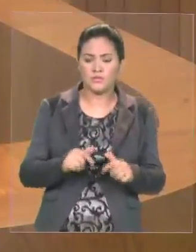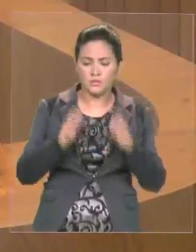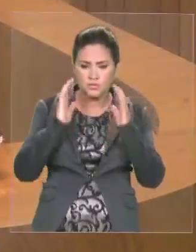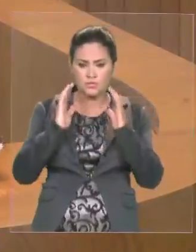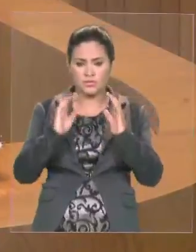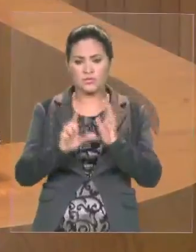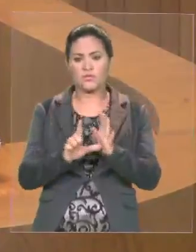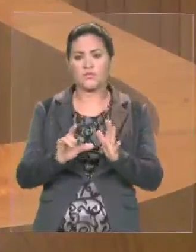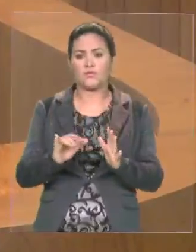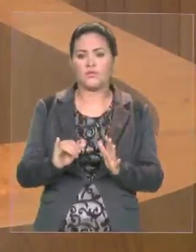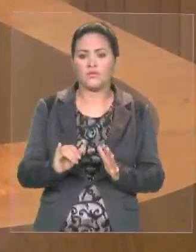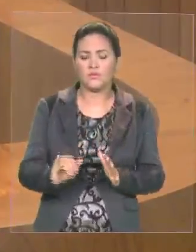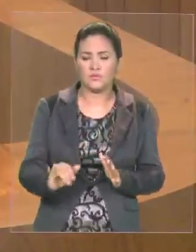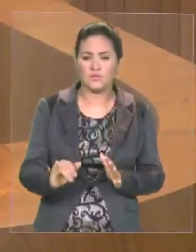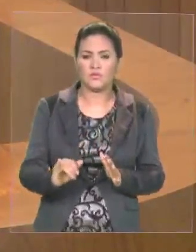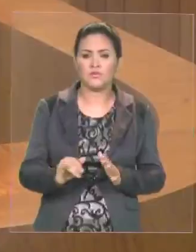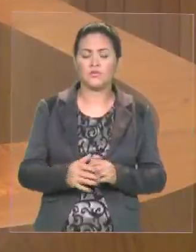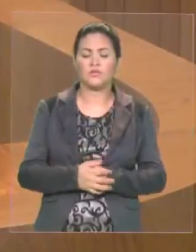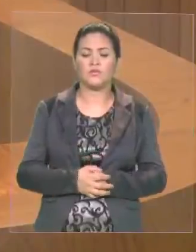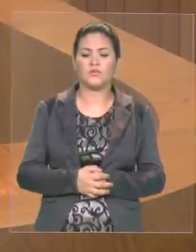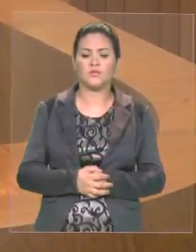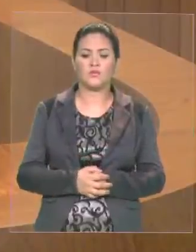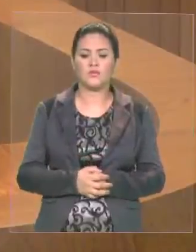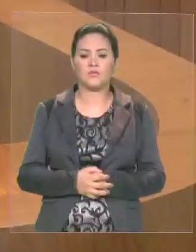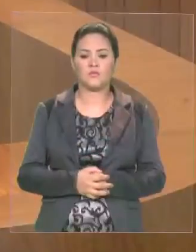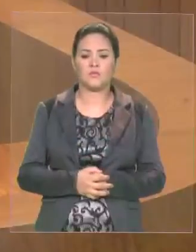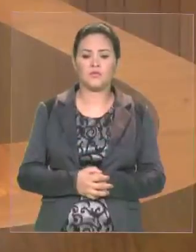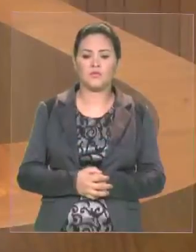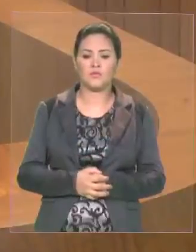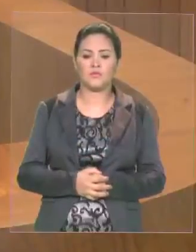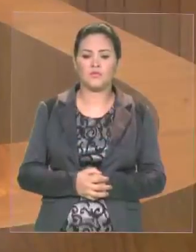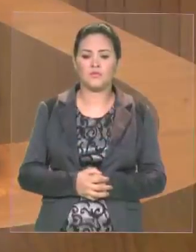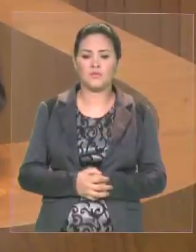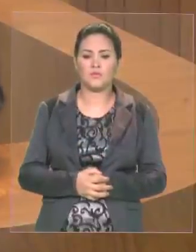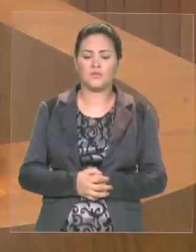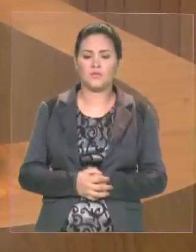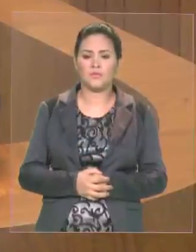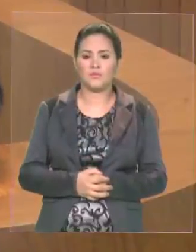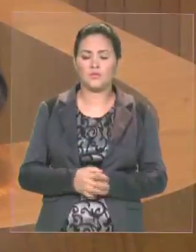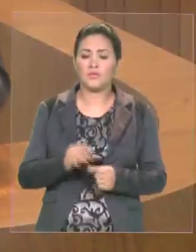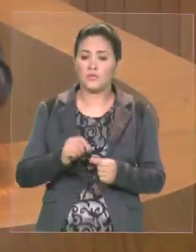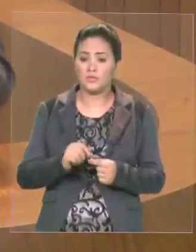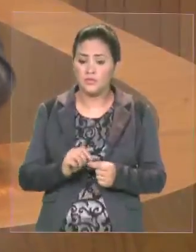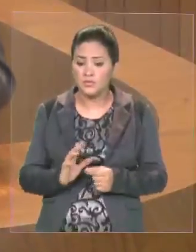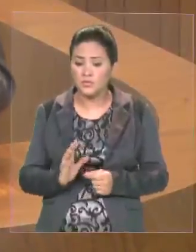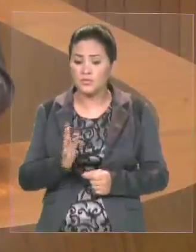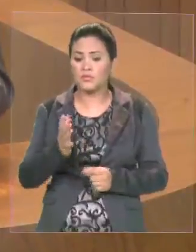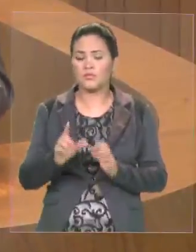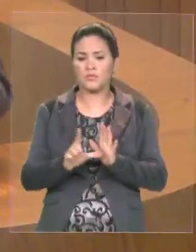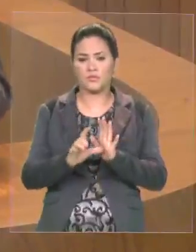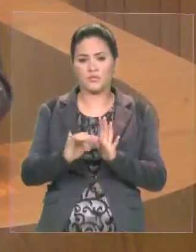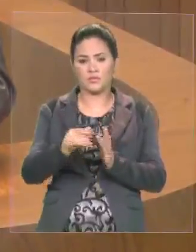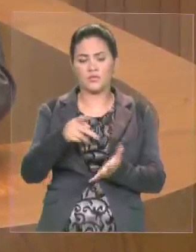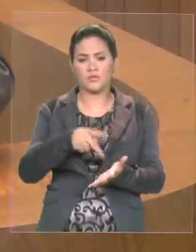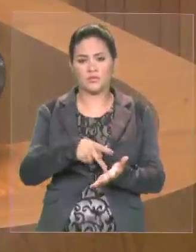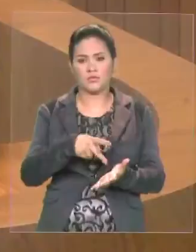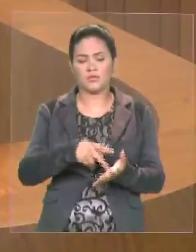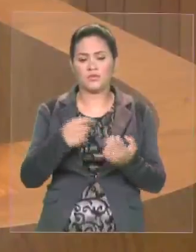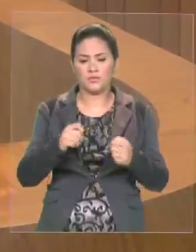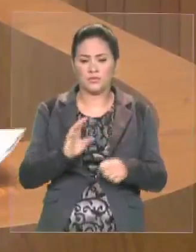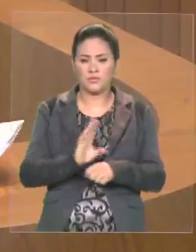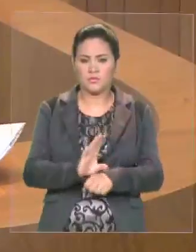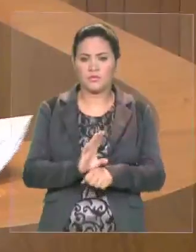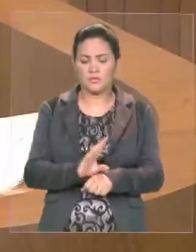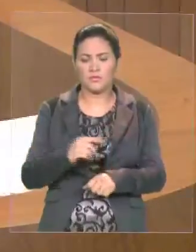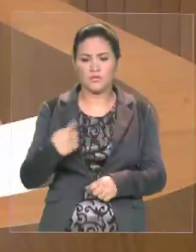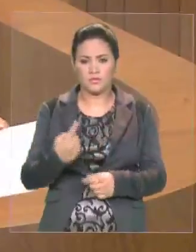que prevê o bojo das leis para com a sociedade, que nós temos que dar a sua contribuição, e isso nós